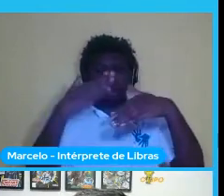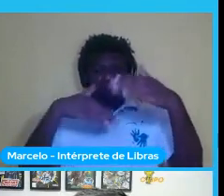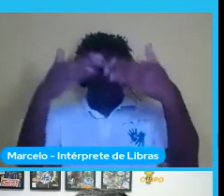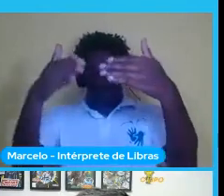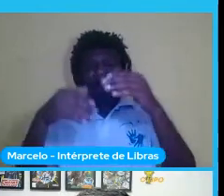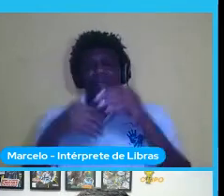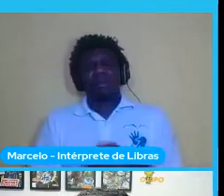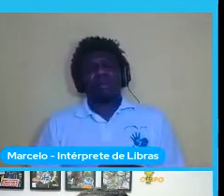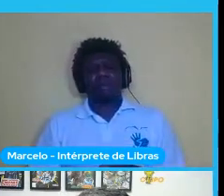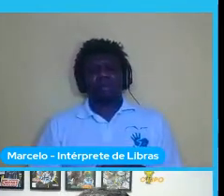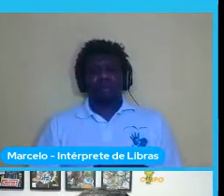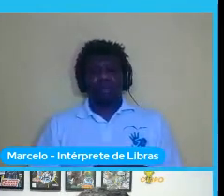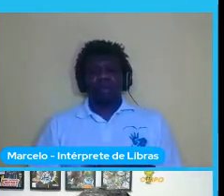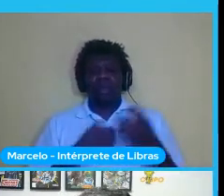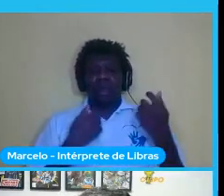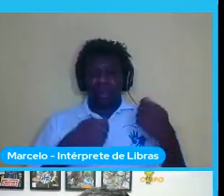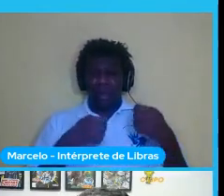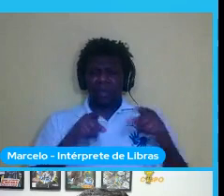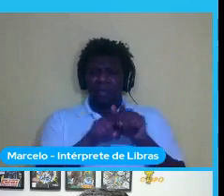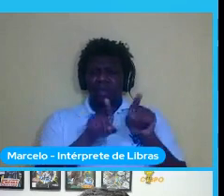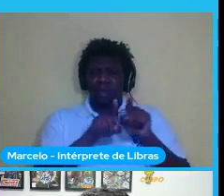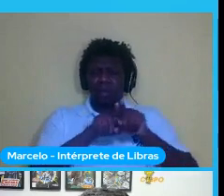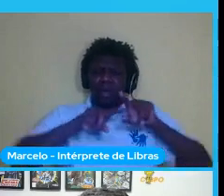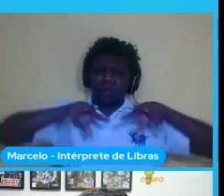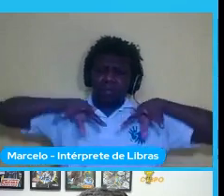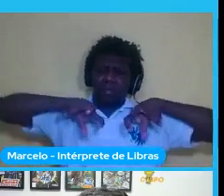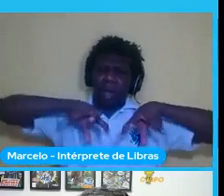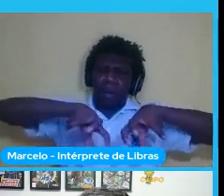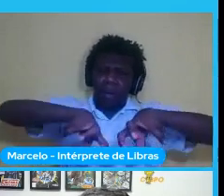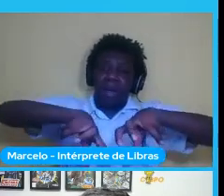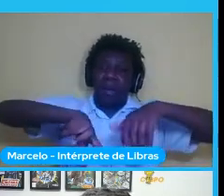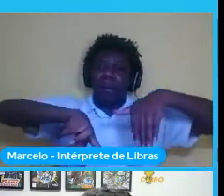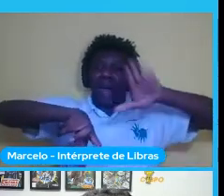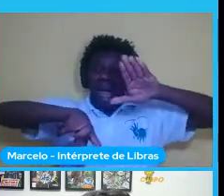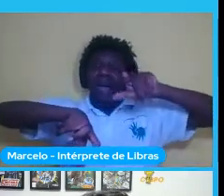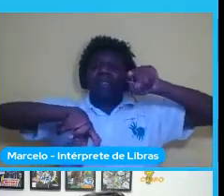explorar a fundo a maneira que os seres humanos e máquinas trabalhem juntos